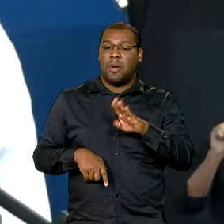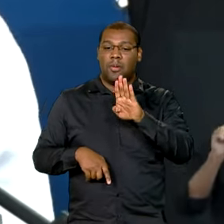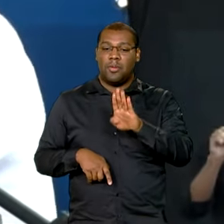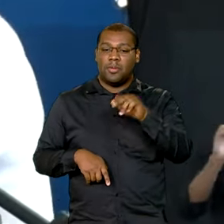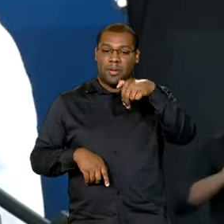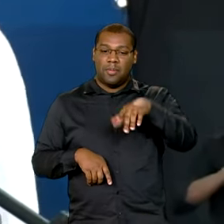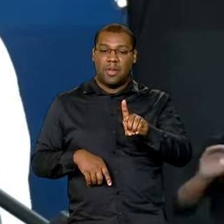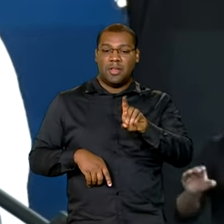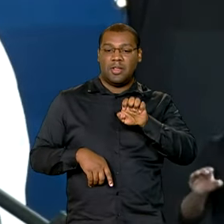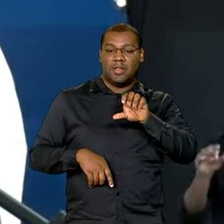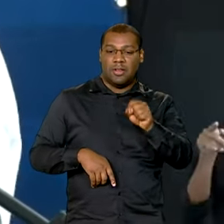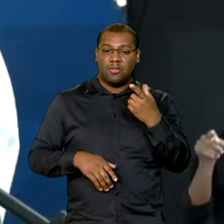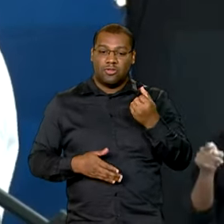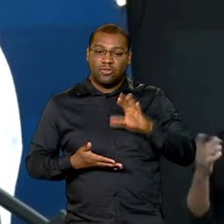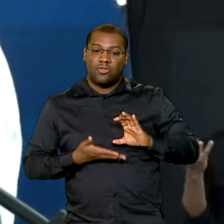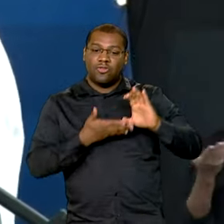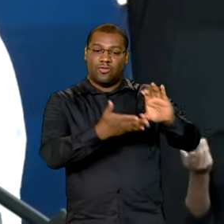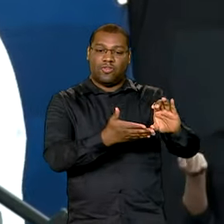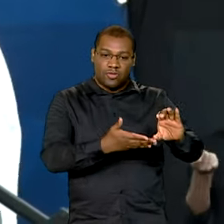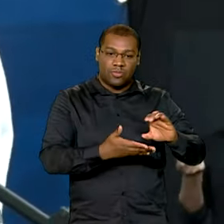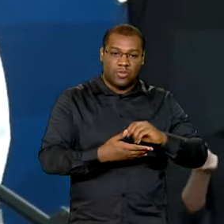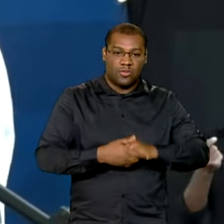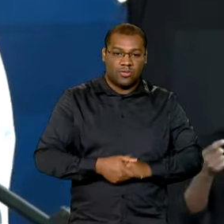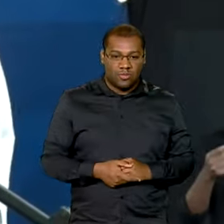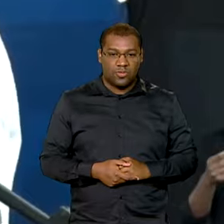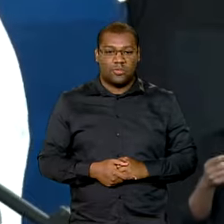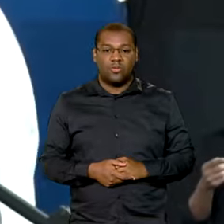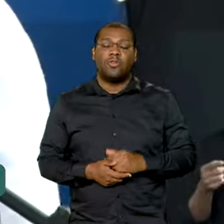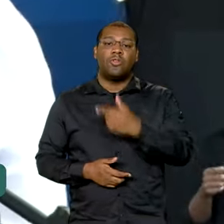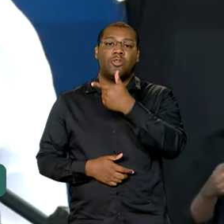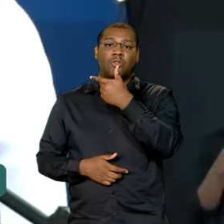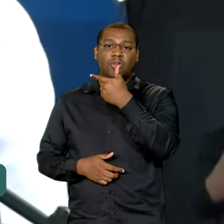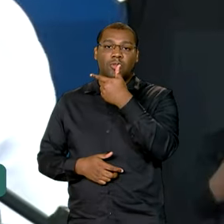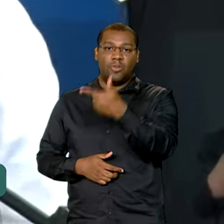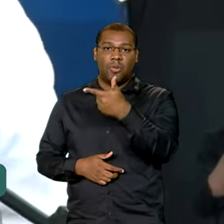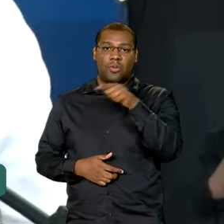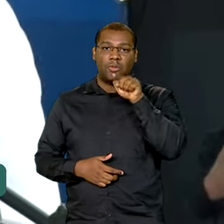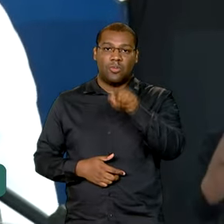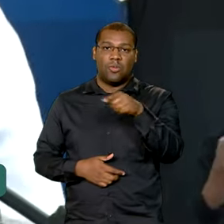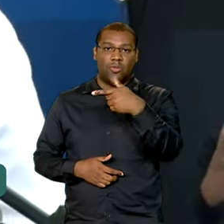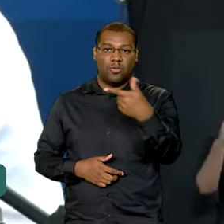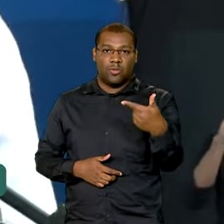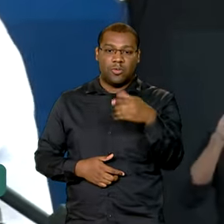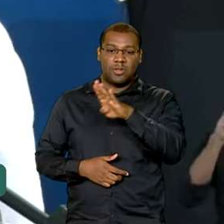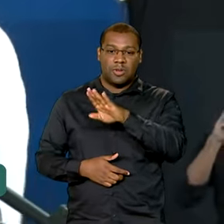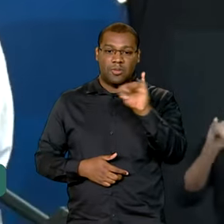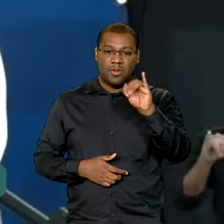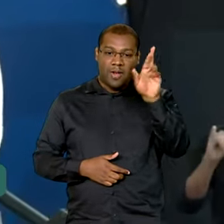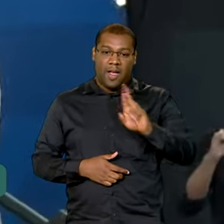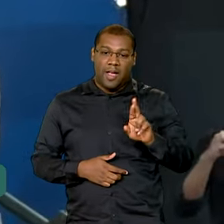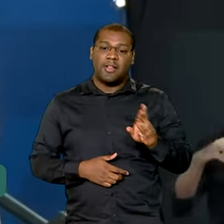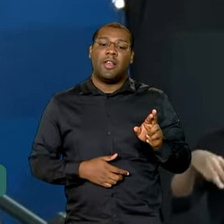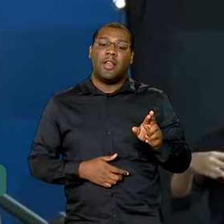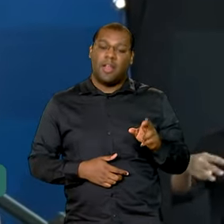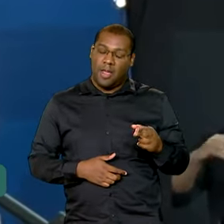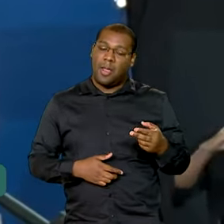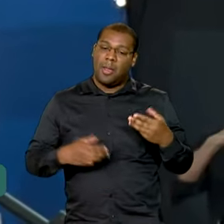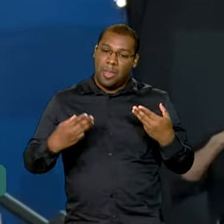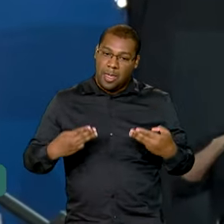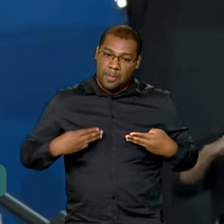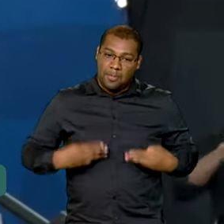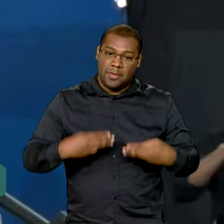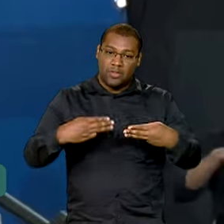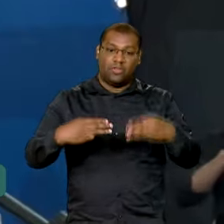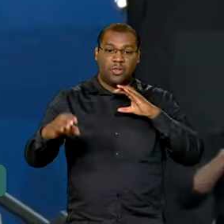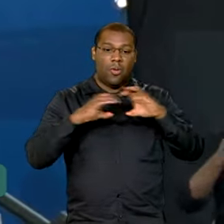liberando aqui hoje, parte dele, foi justamente de 2,2 bilhões que o Ministério das Comunicações enviou ao BNDES